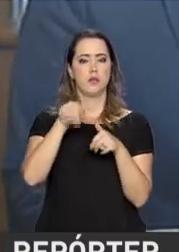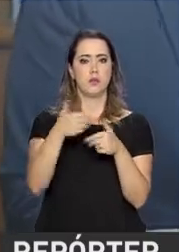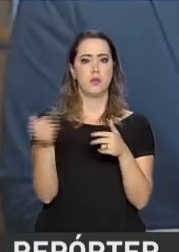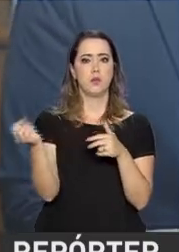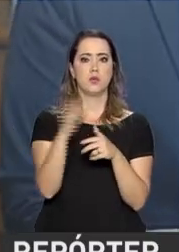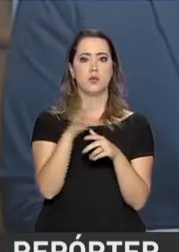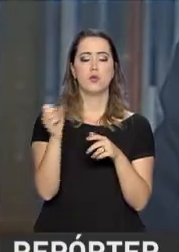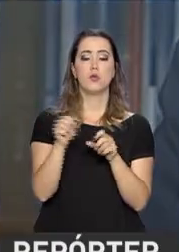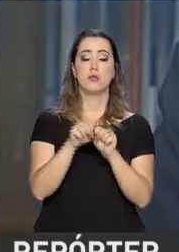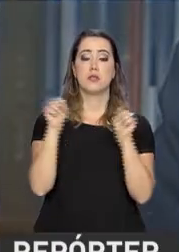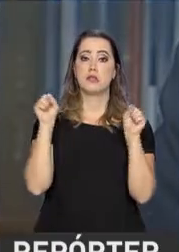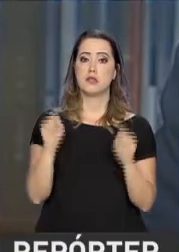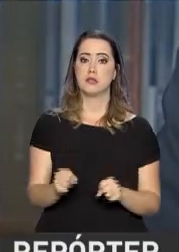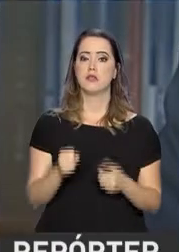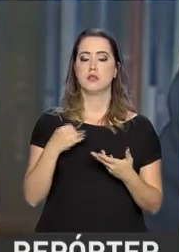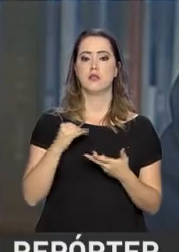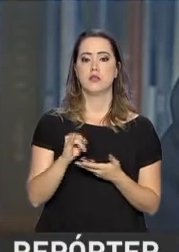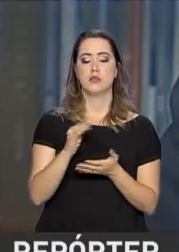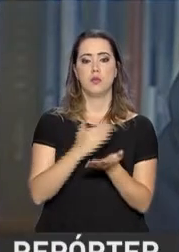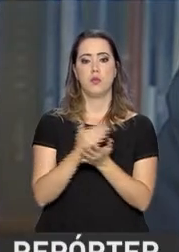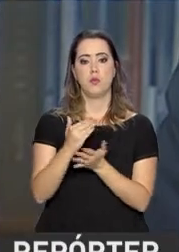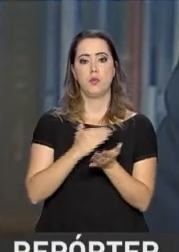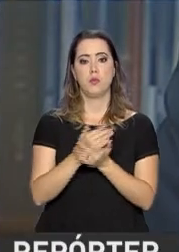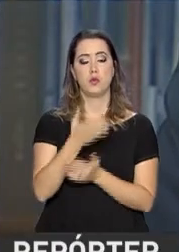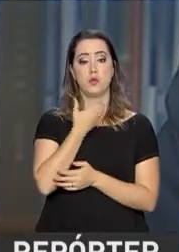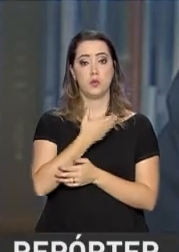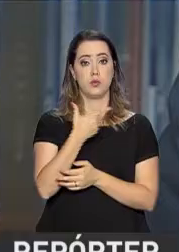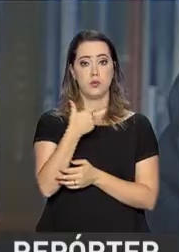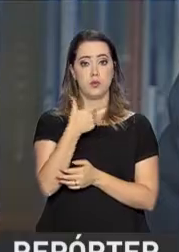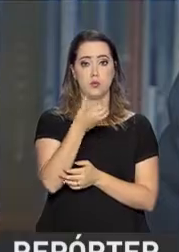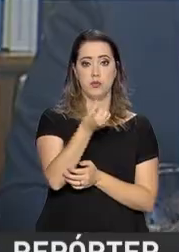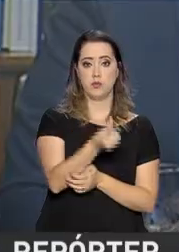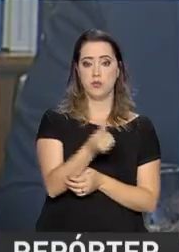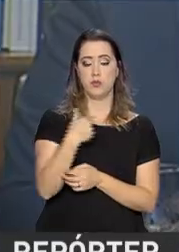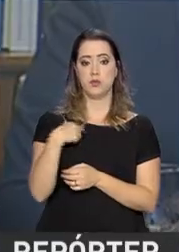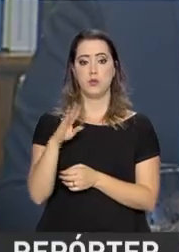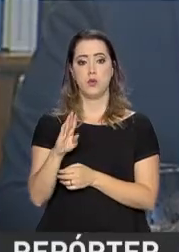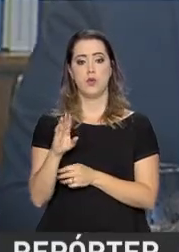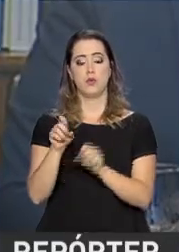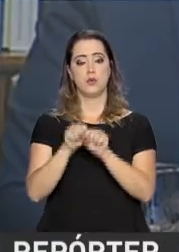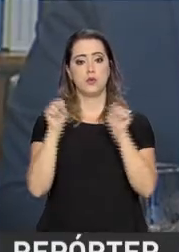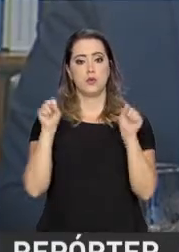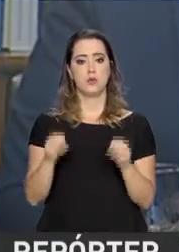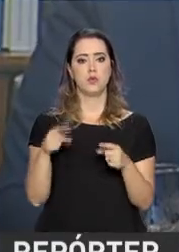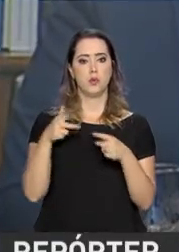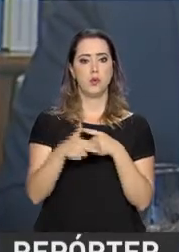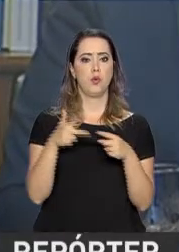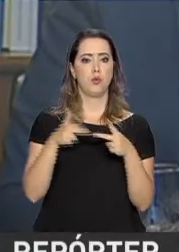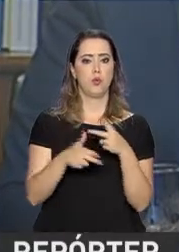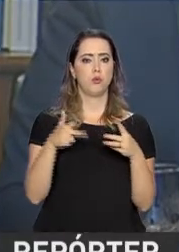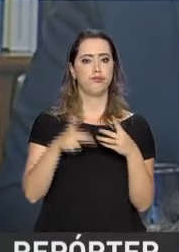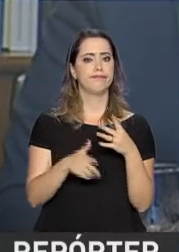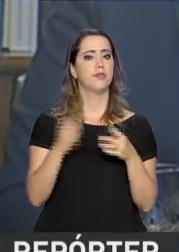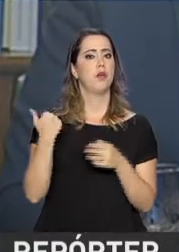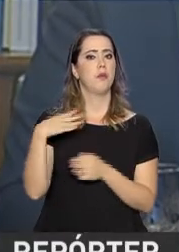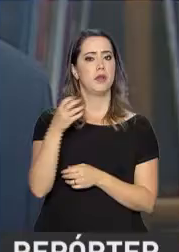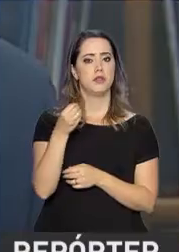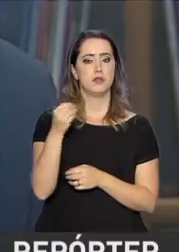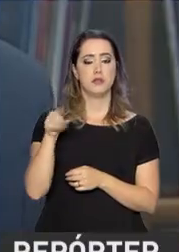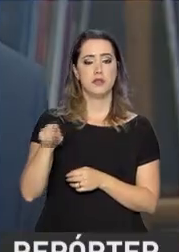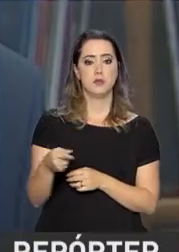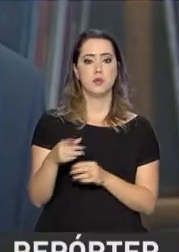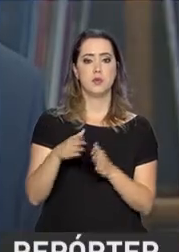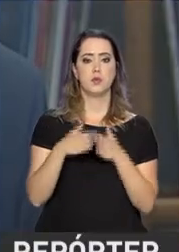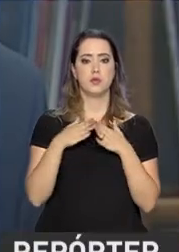sistema antifraude. Desde que foi instalado em dezembro de 2016, o sistema bloqueou mais de 60 mil requerimentos.